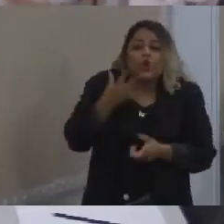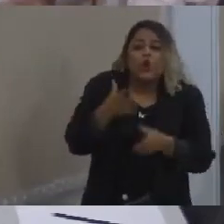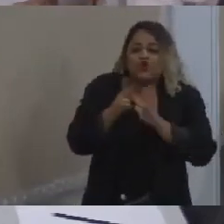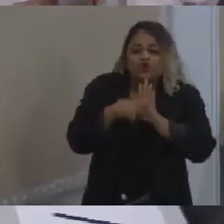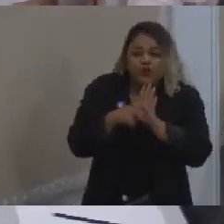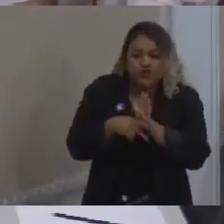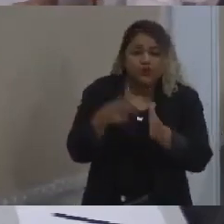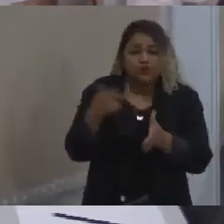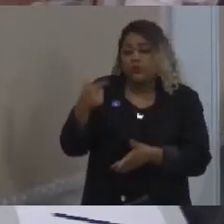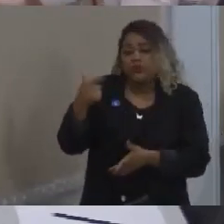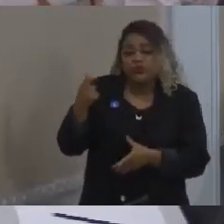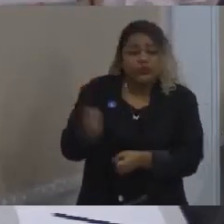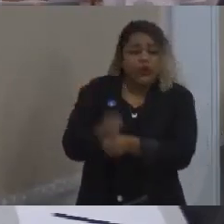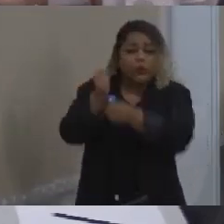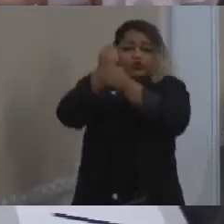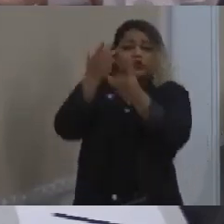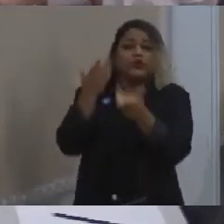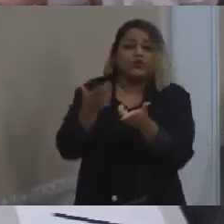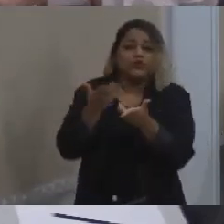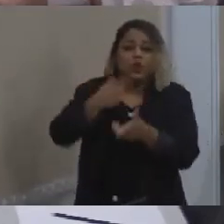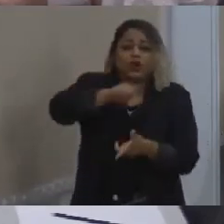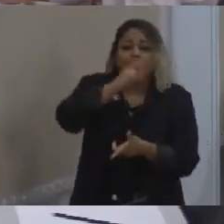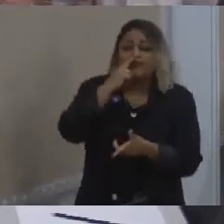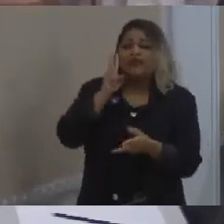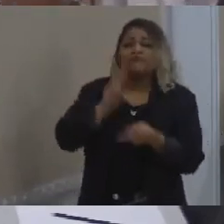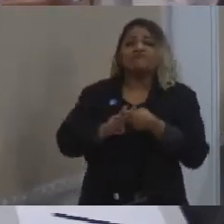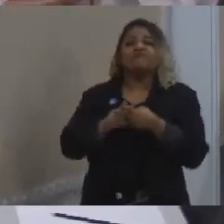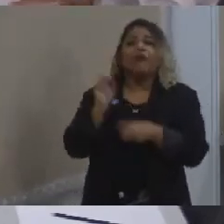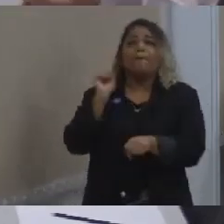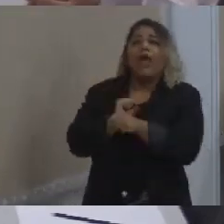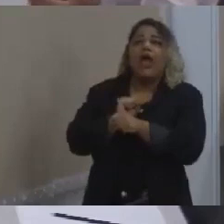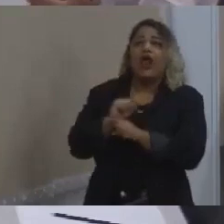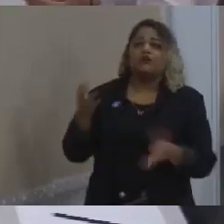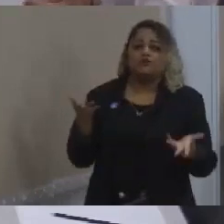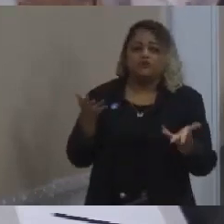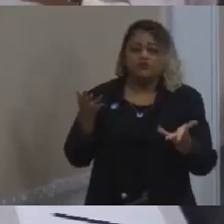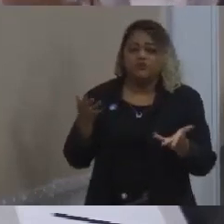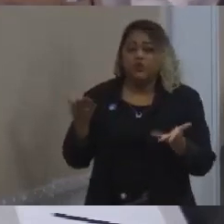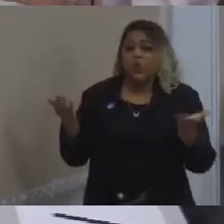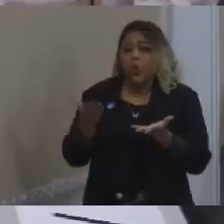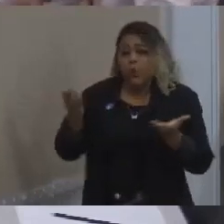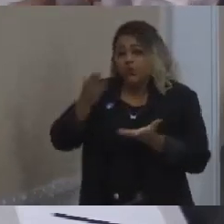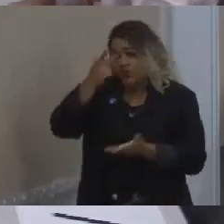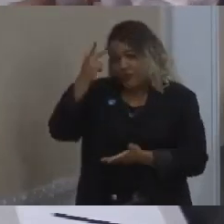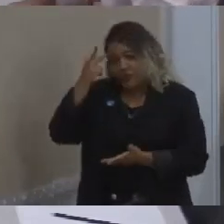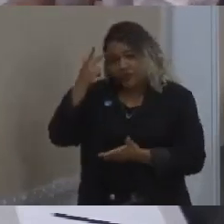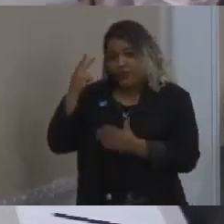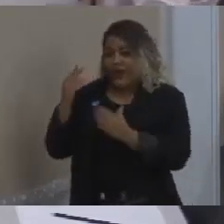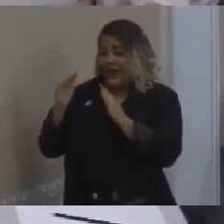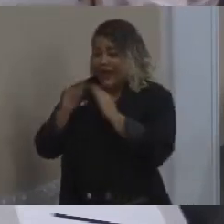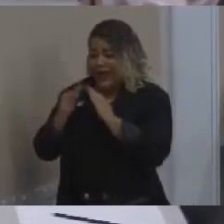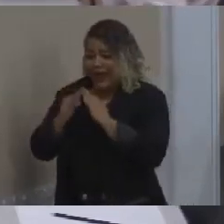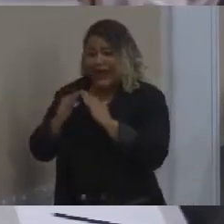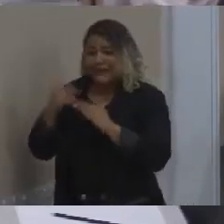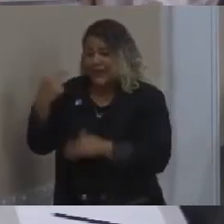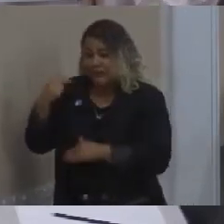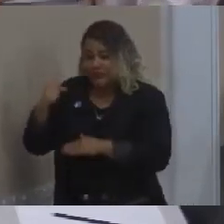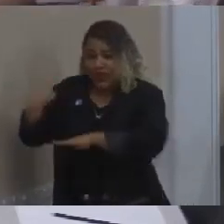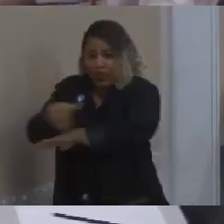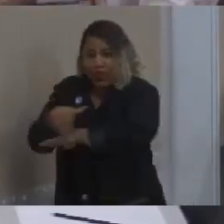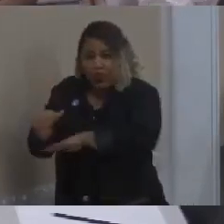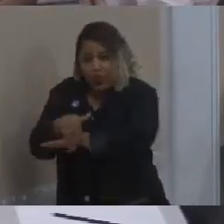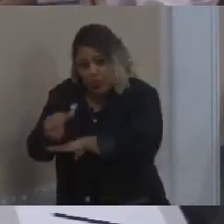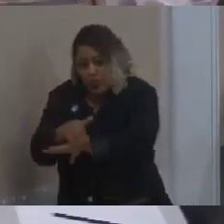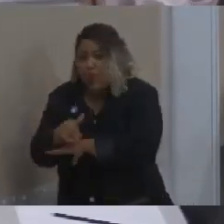não tem gente construindo. A gente está travado. O problema do morador de rua hoje é um problemaço, mas nós temos uma